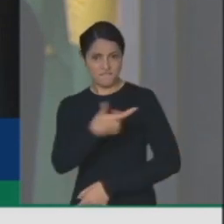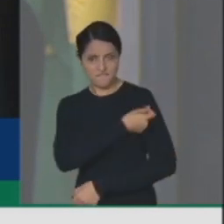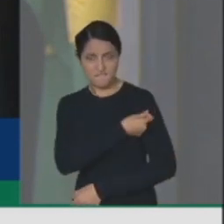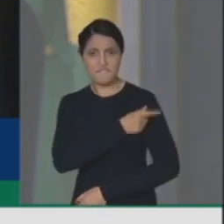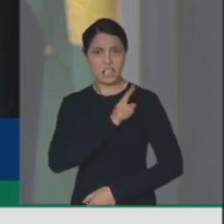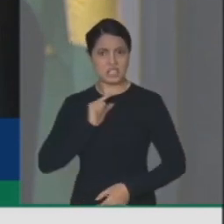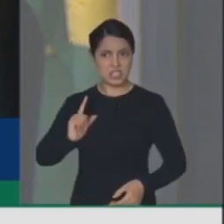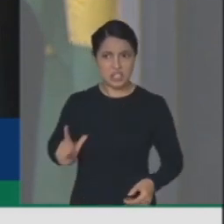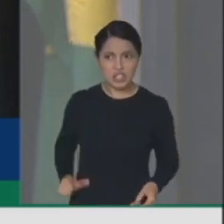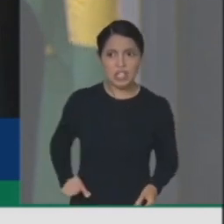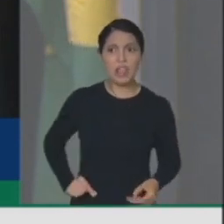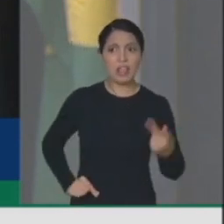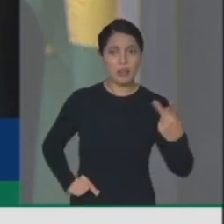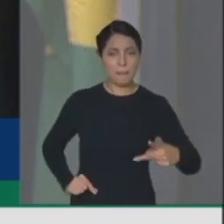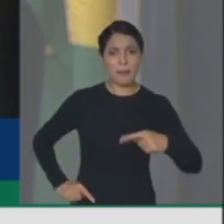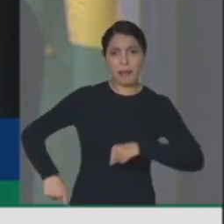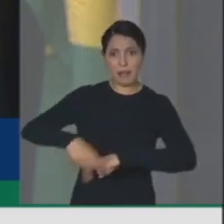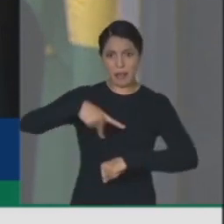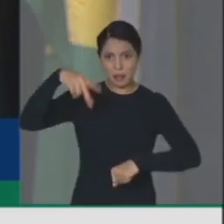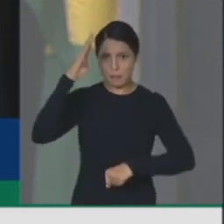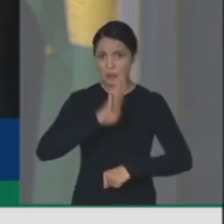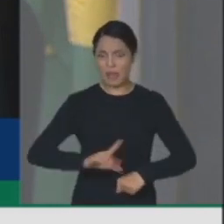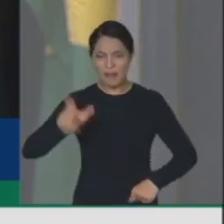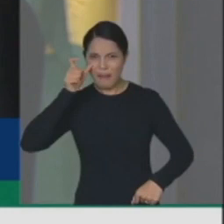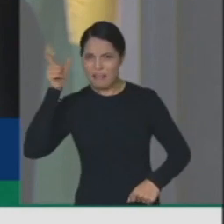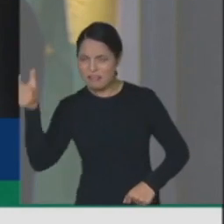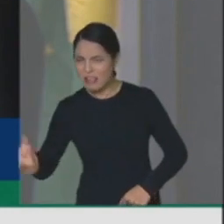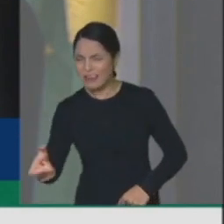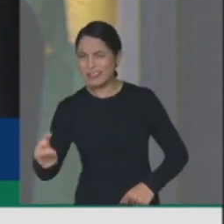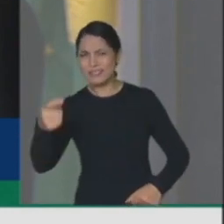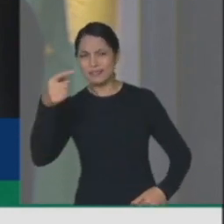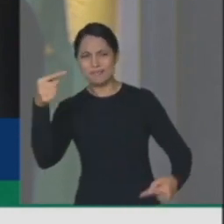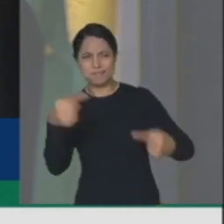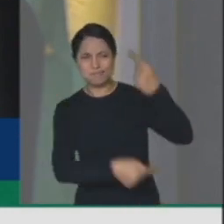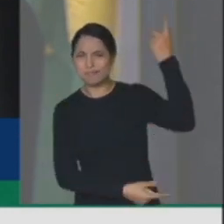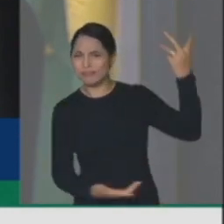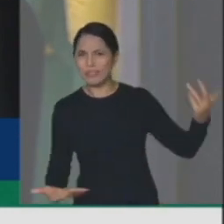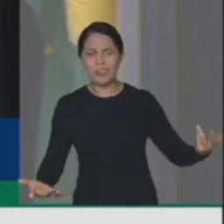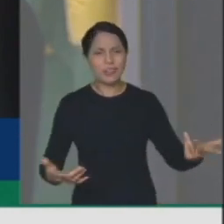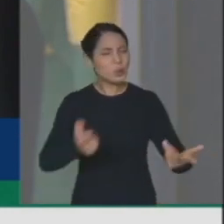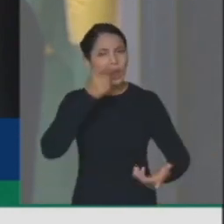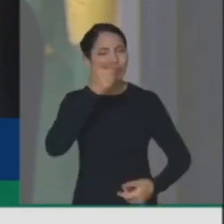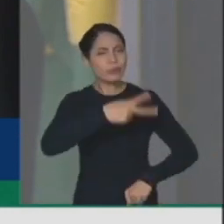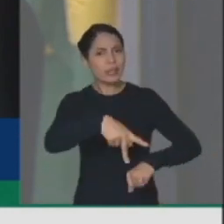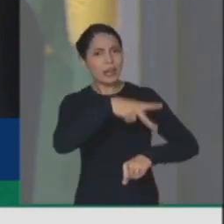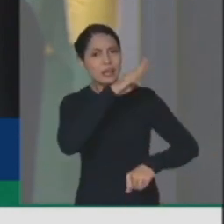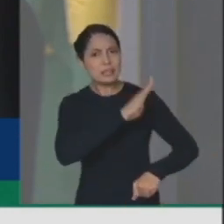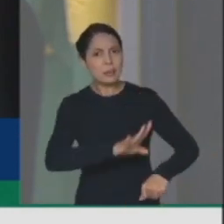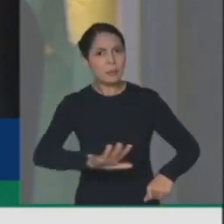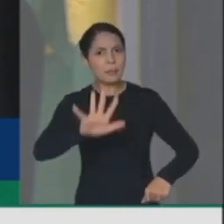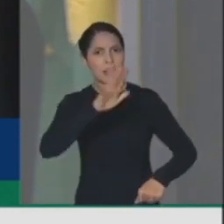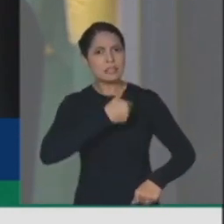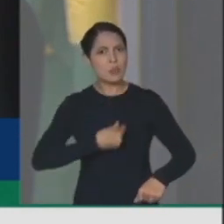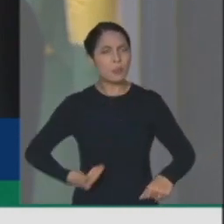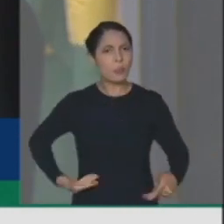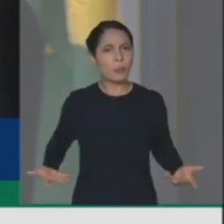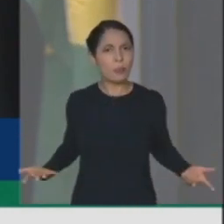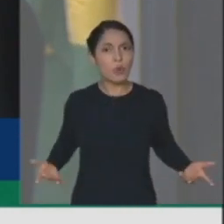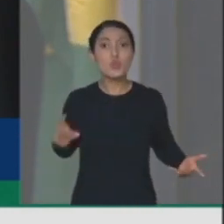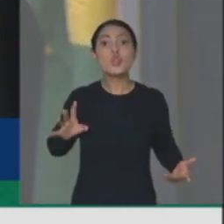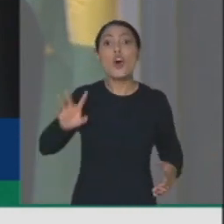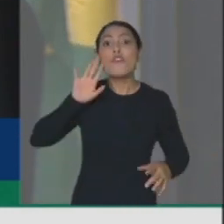por interesses exclusos, interesses que não são o interesse público, mas sim por interesses